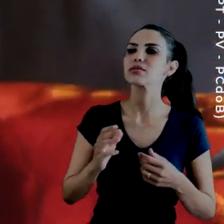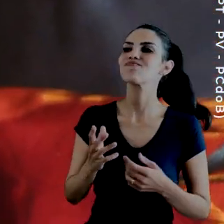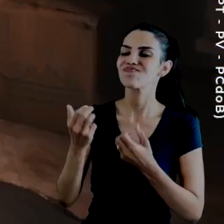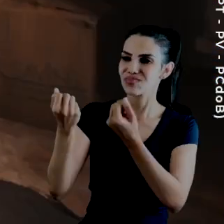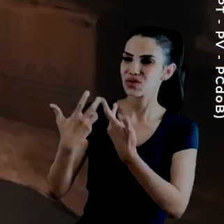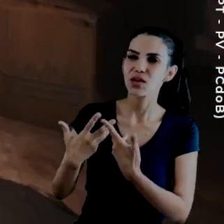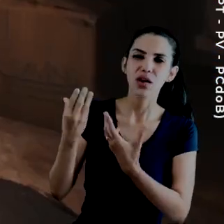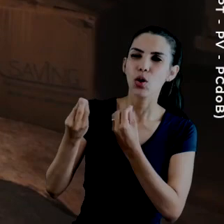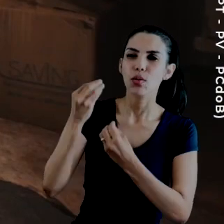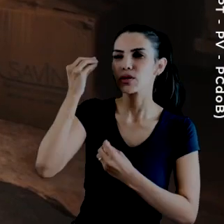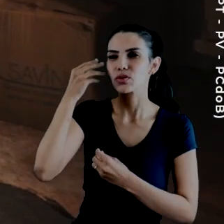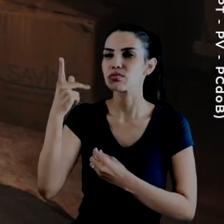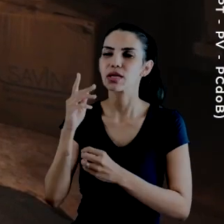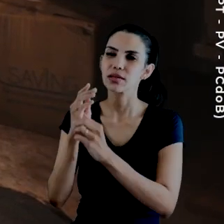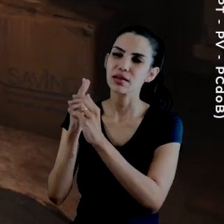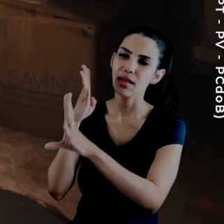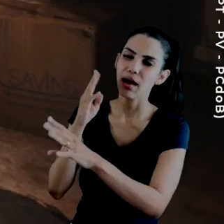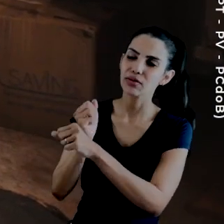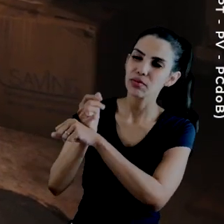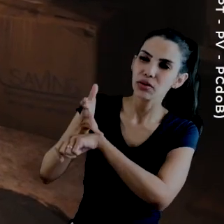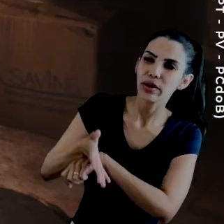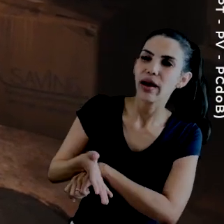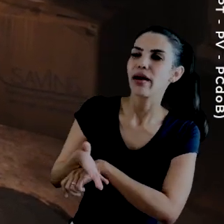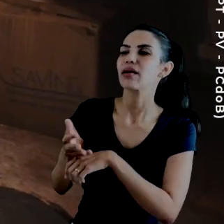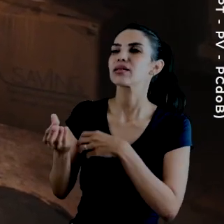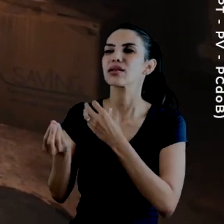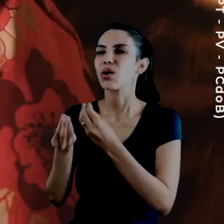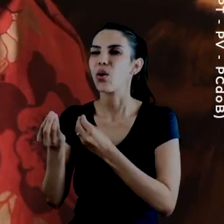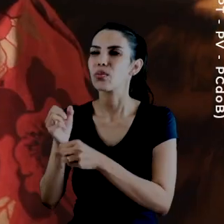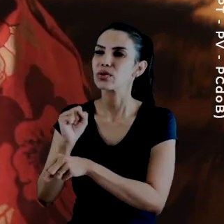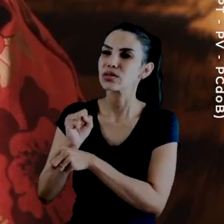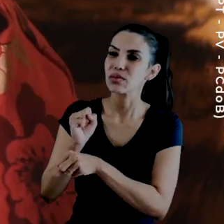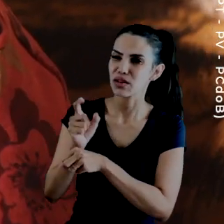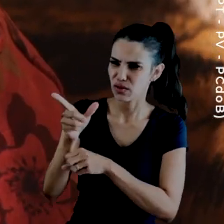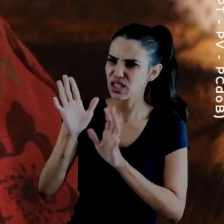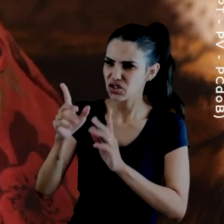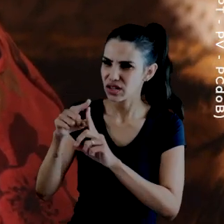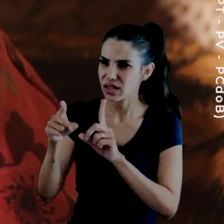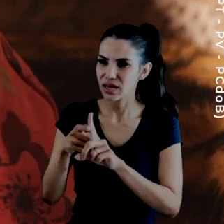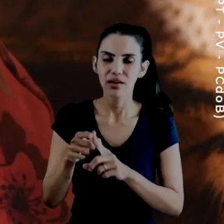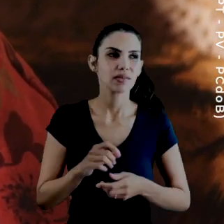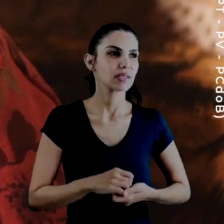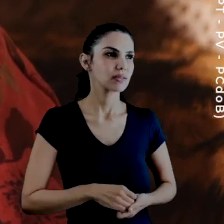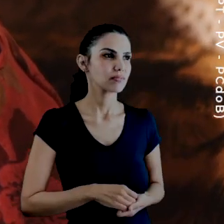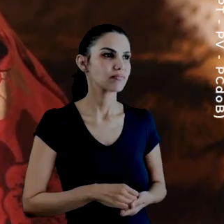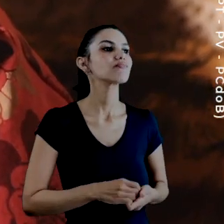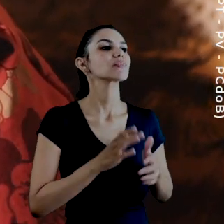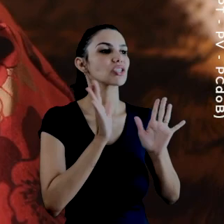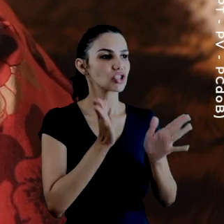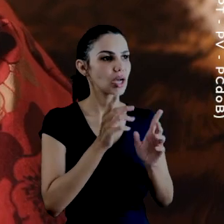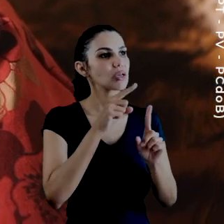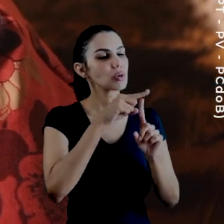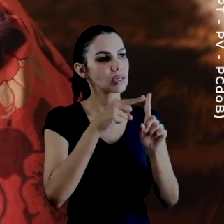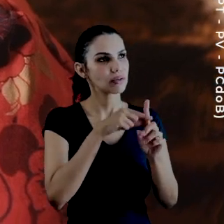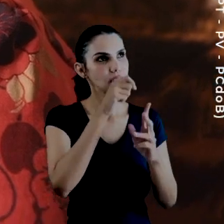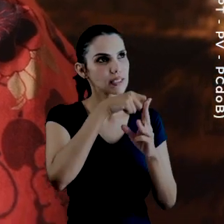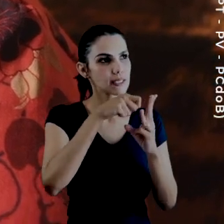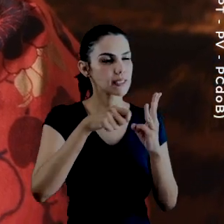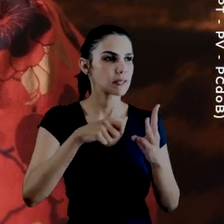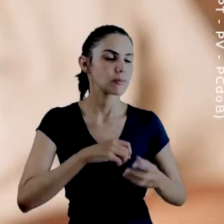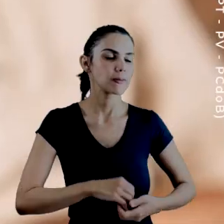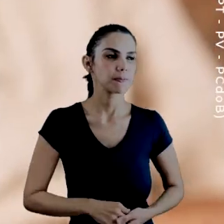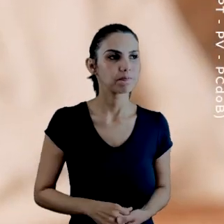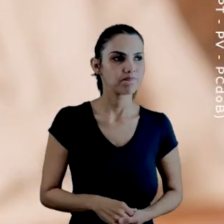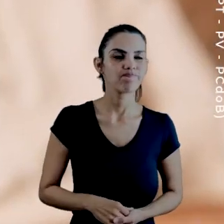mim um pouco como é foi essa experiência de madrugar na fila do Crás, de ficar lá esperando, você já estava grávida? Já, eu estava com três meses